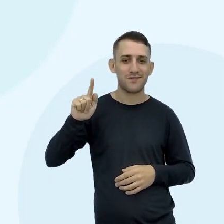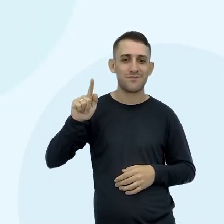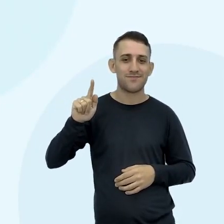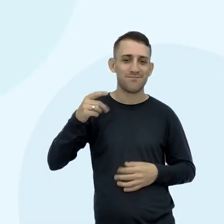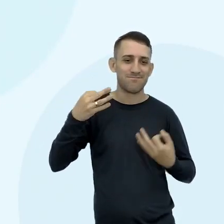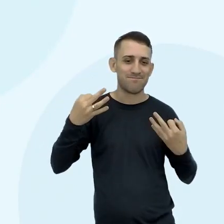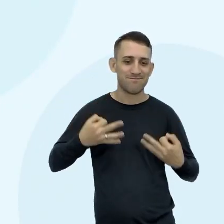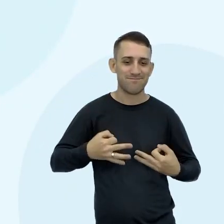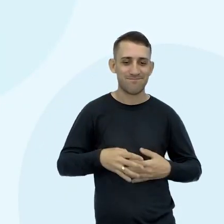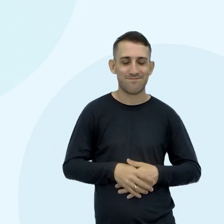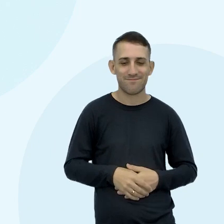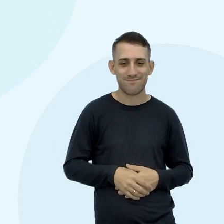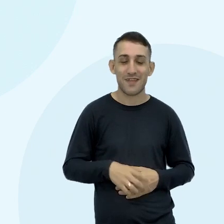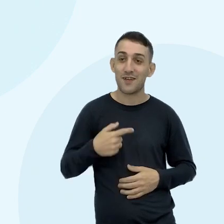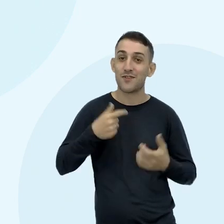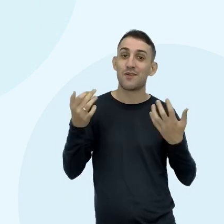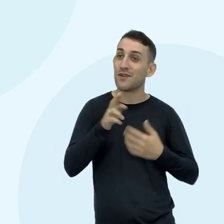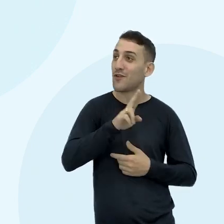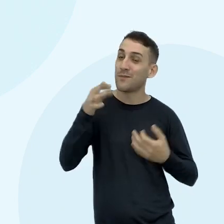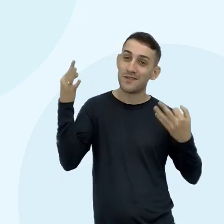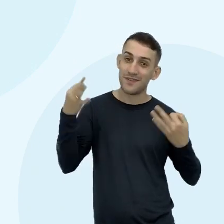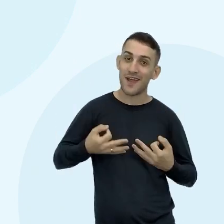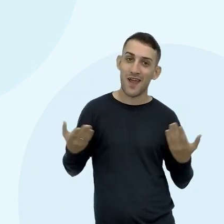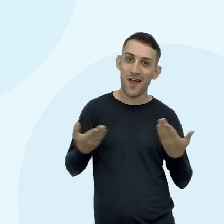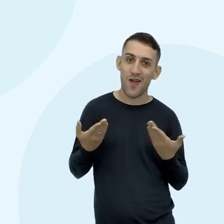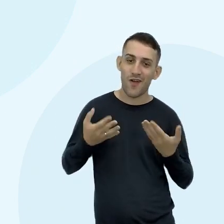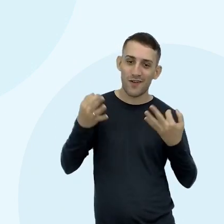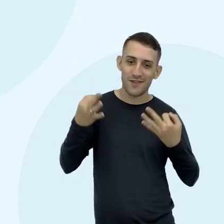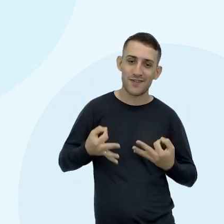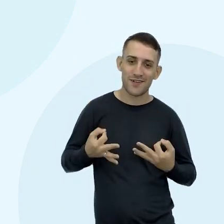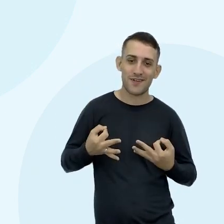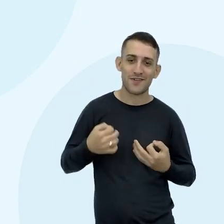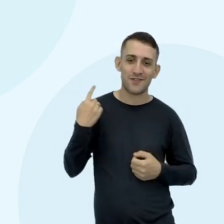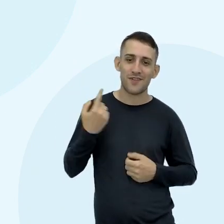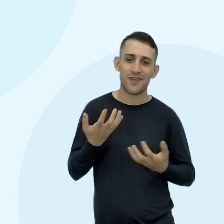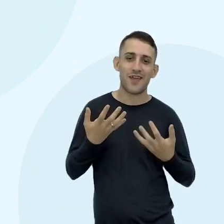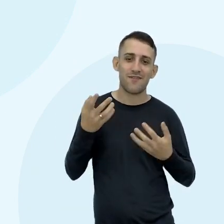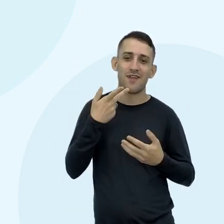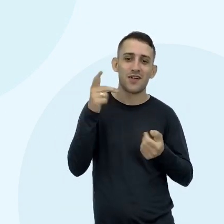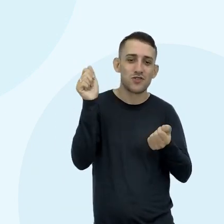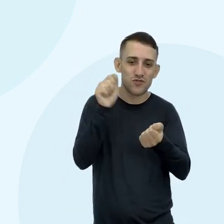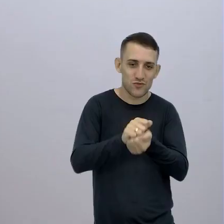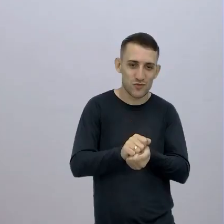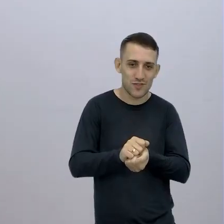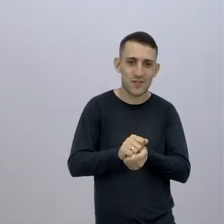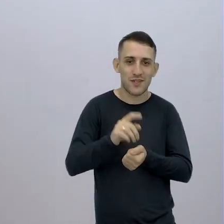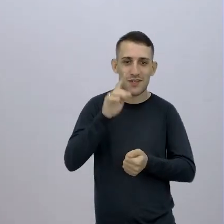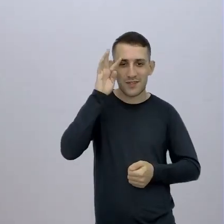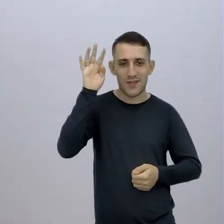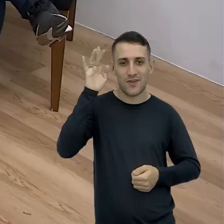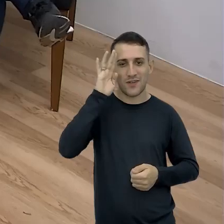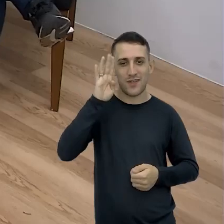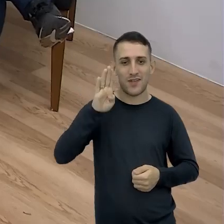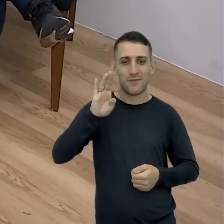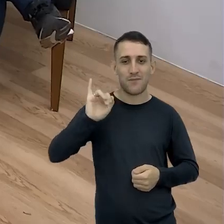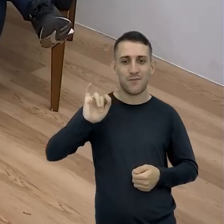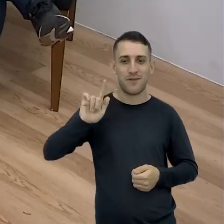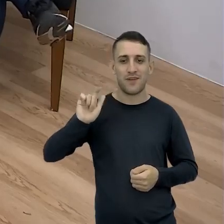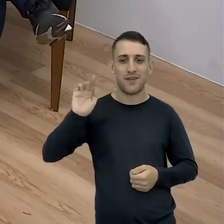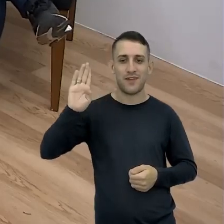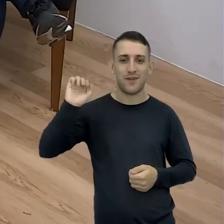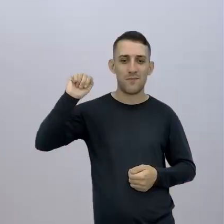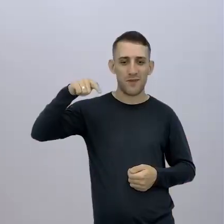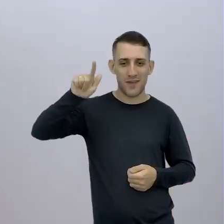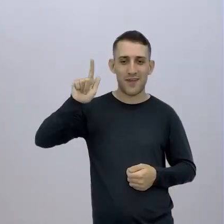falar Não eu falei Foi eu que falei agora Só Maia falou Você quer que a fala junto Vai então Vamos lá De novo Teoria do Big Bang